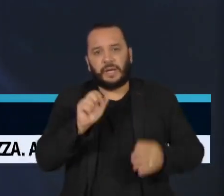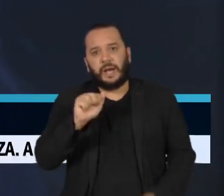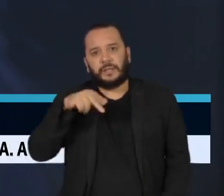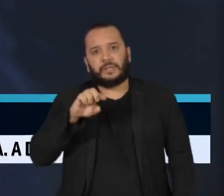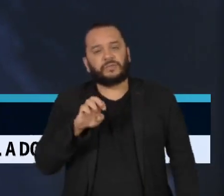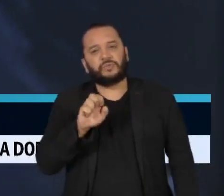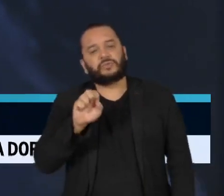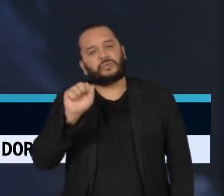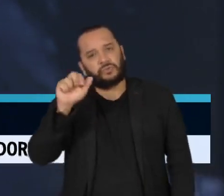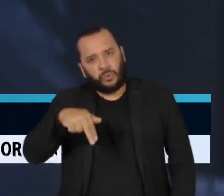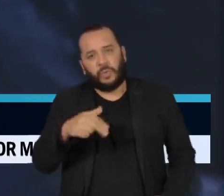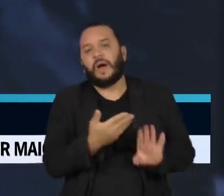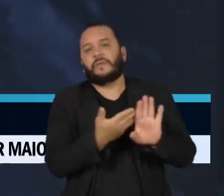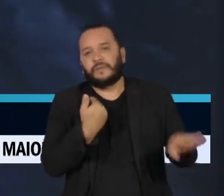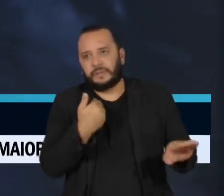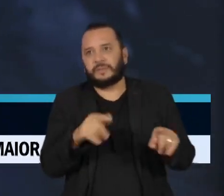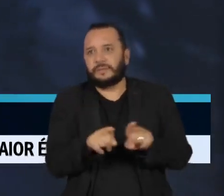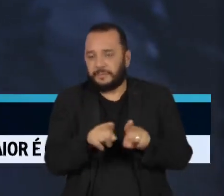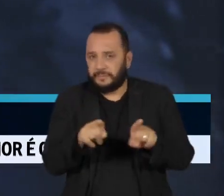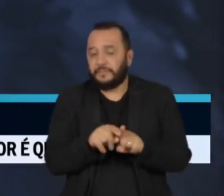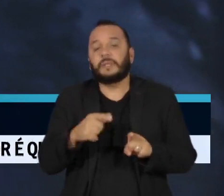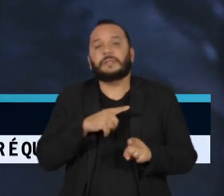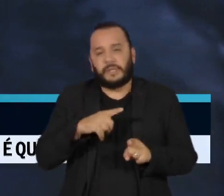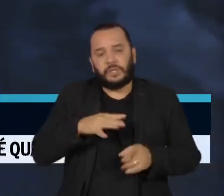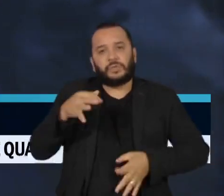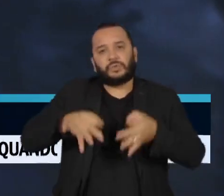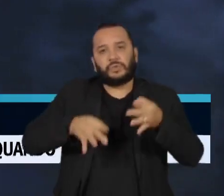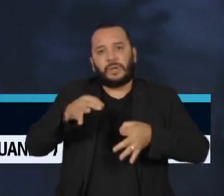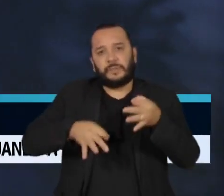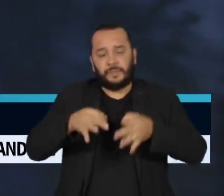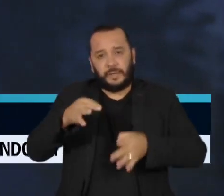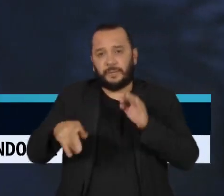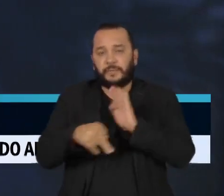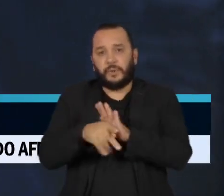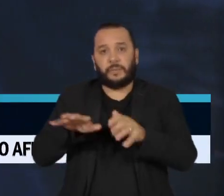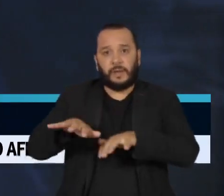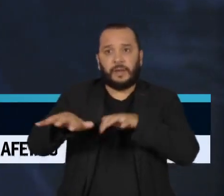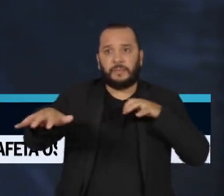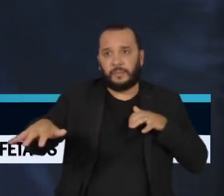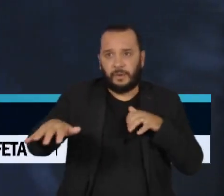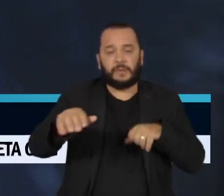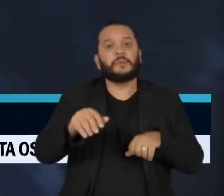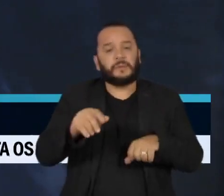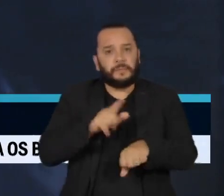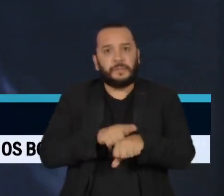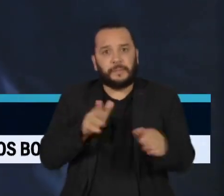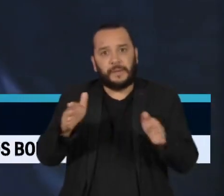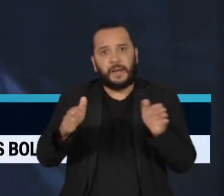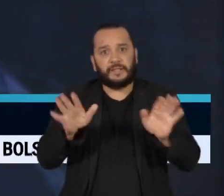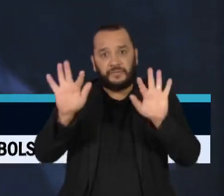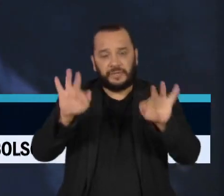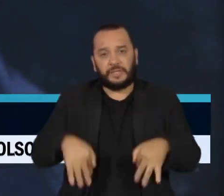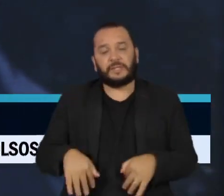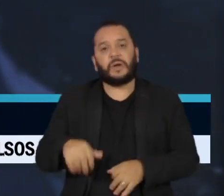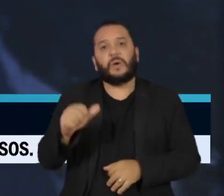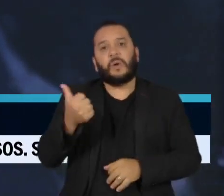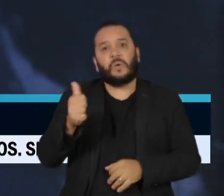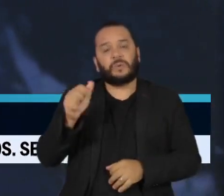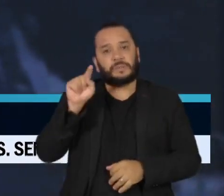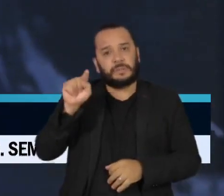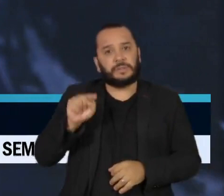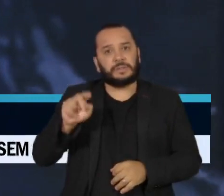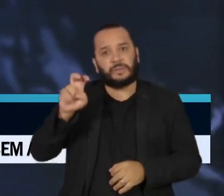Anderson Torres. O julgamento, feito de forma virtual, tem prazo para terminar às 11h59 desta noite, mas pode ser